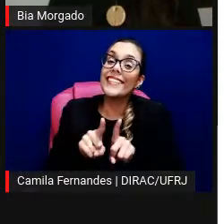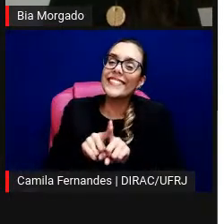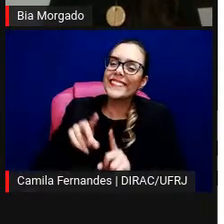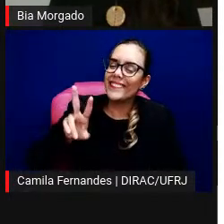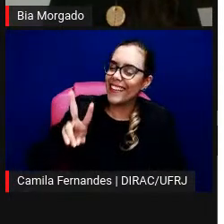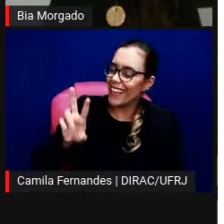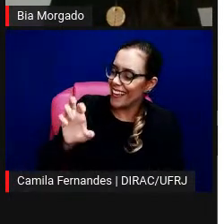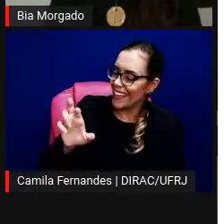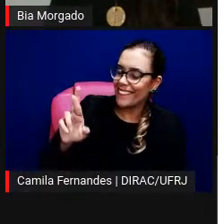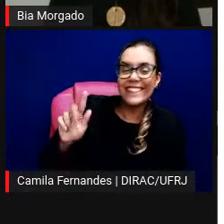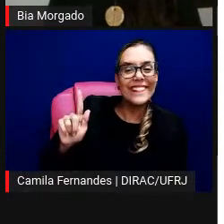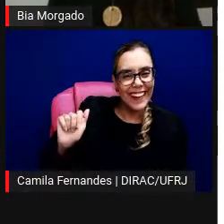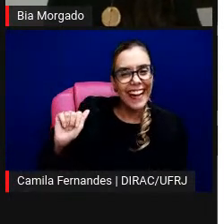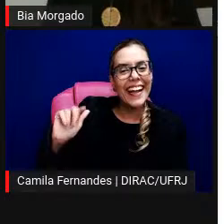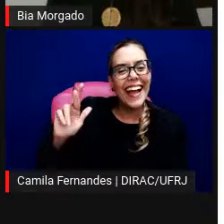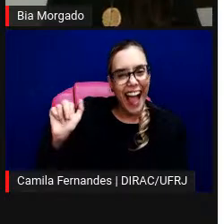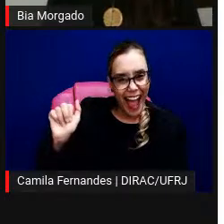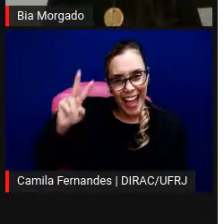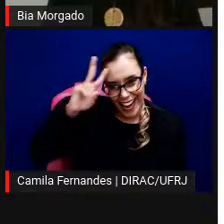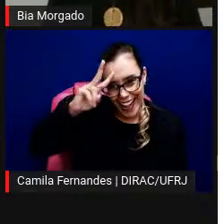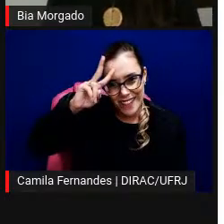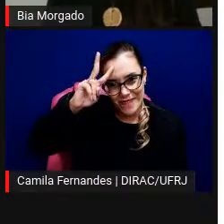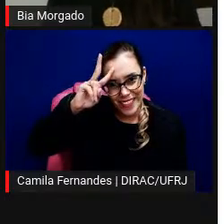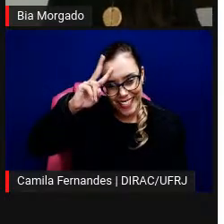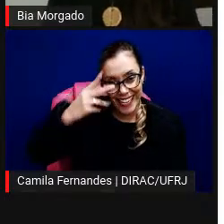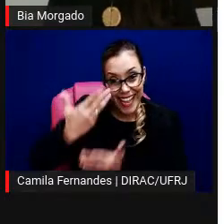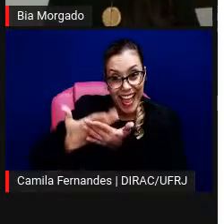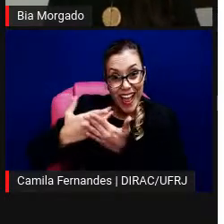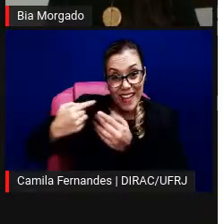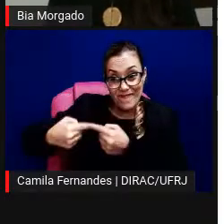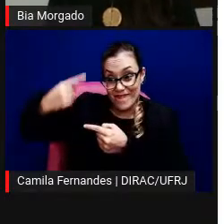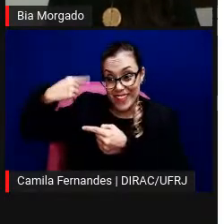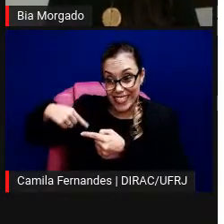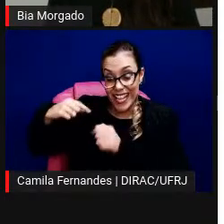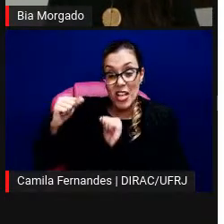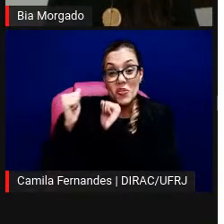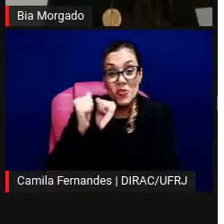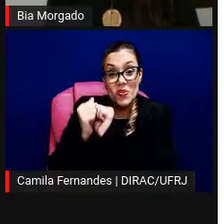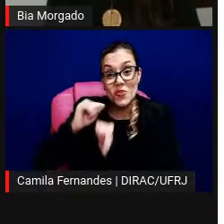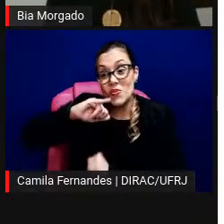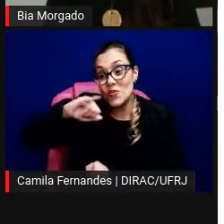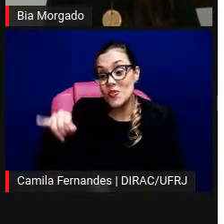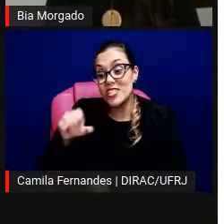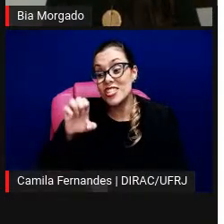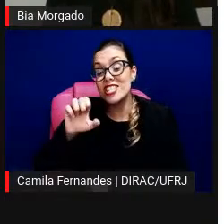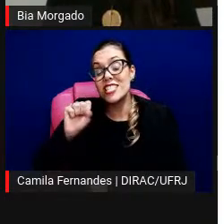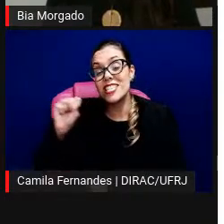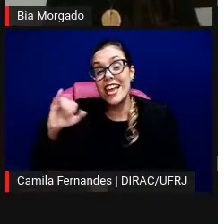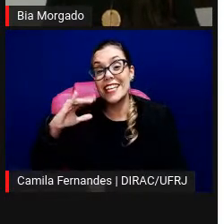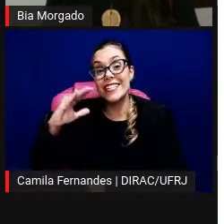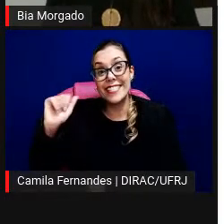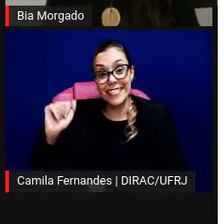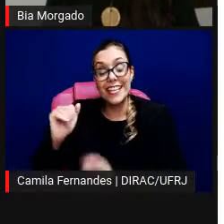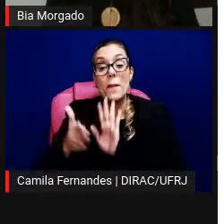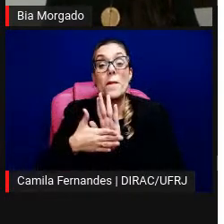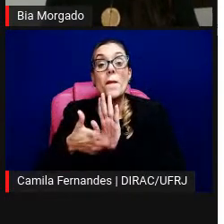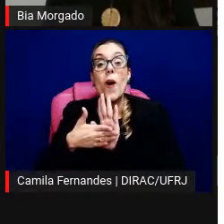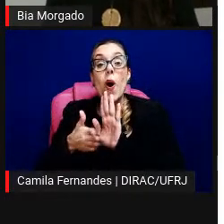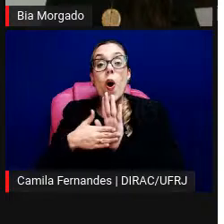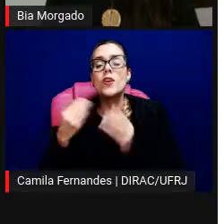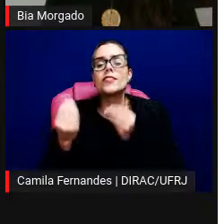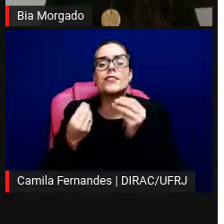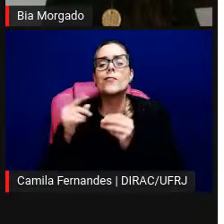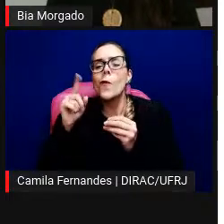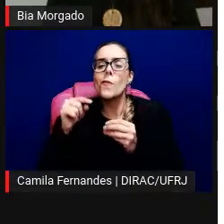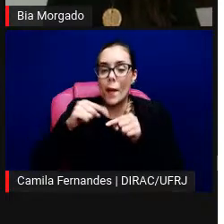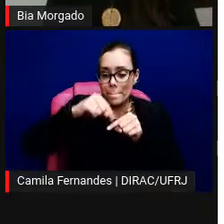na aula passada que propôs junto com a Jéssica Kogan um programa chamado Experiências no Labirinto. E o eu achei